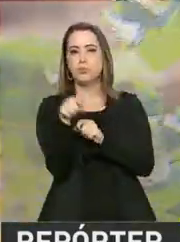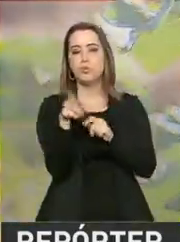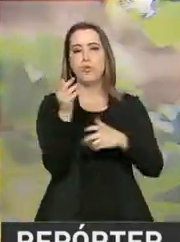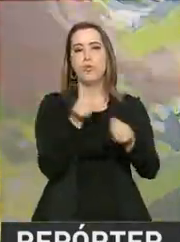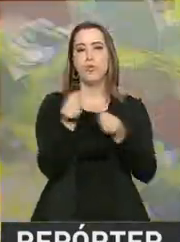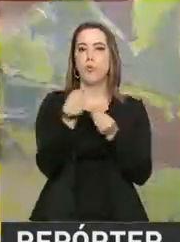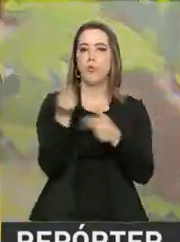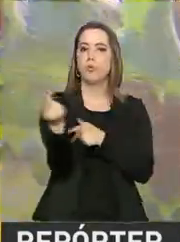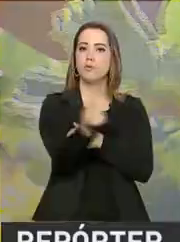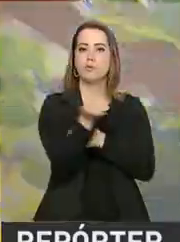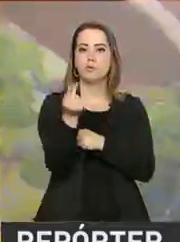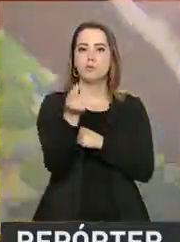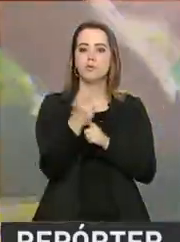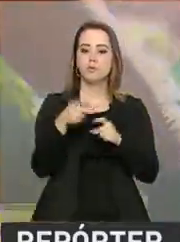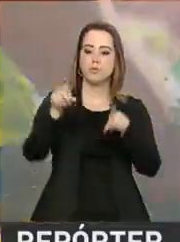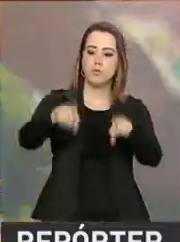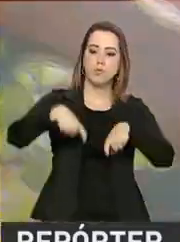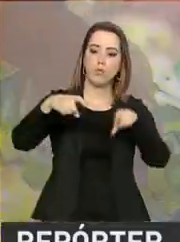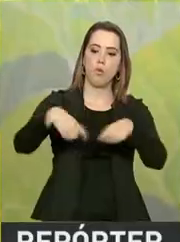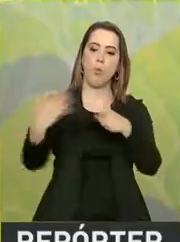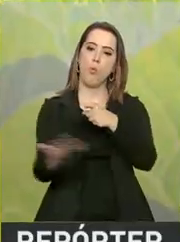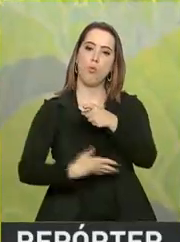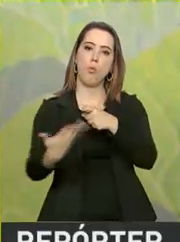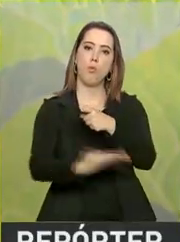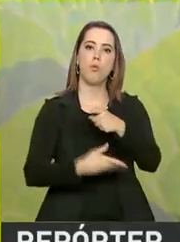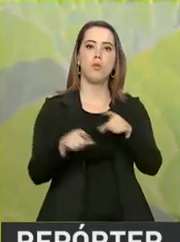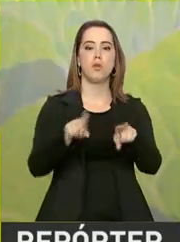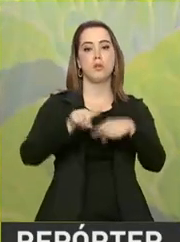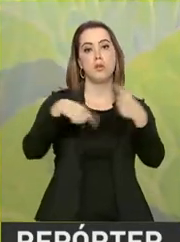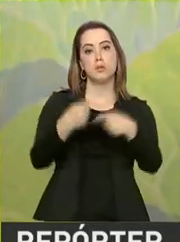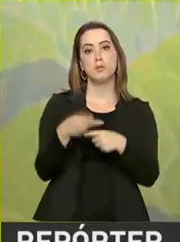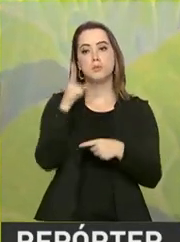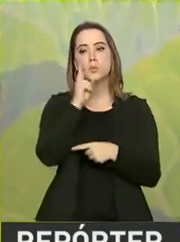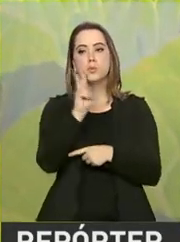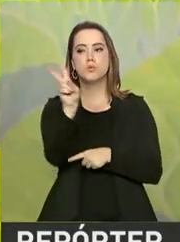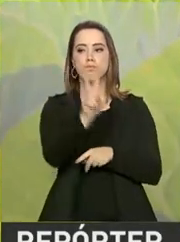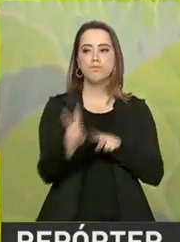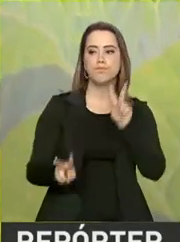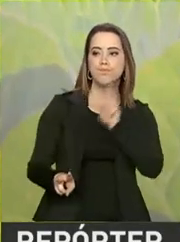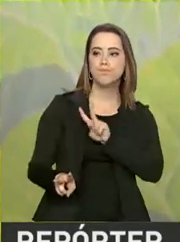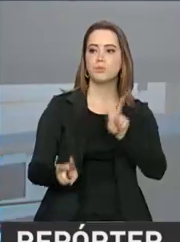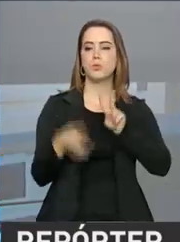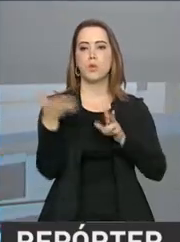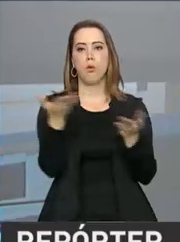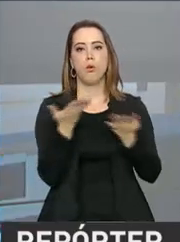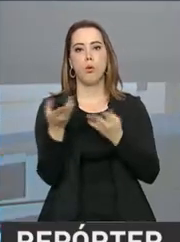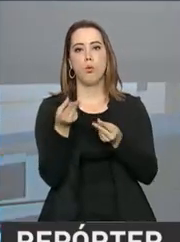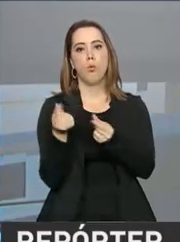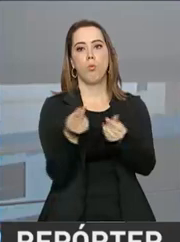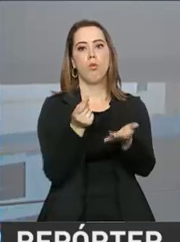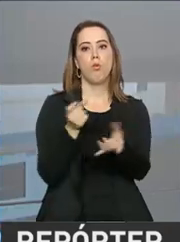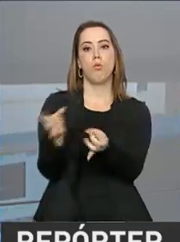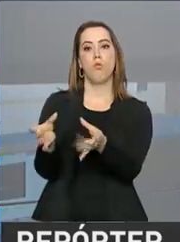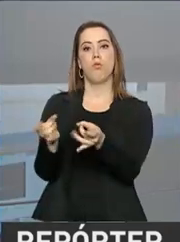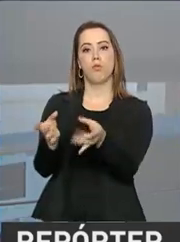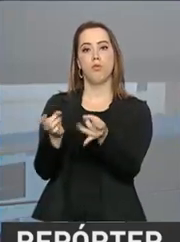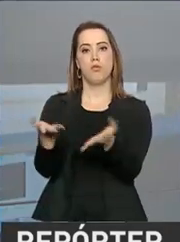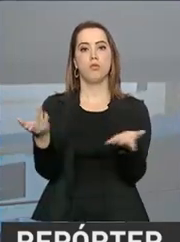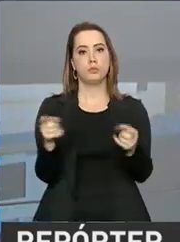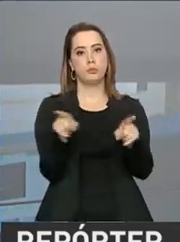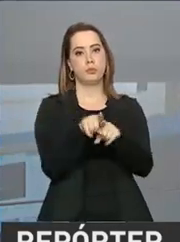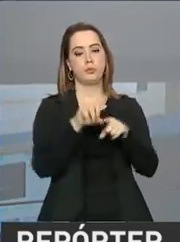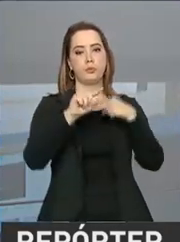agricultor tem com a colheita, além de acompanhar o valor dos produtos no mercado. O produtor recebe um complemento